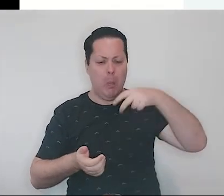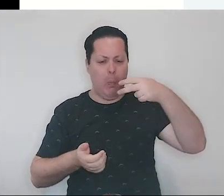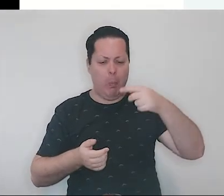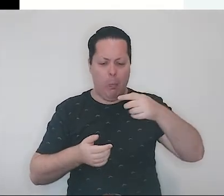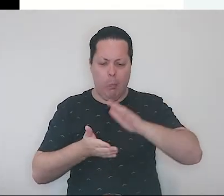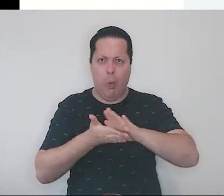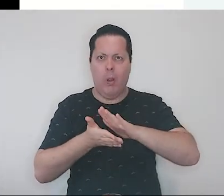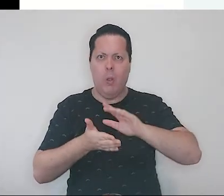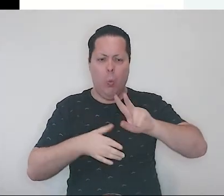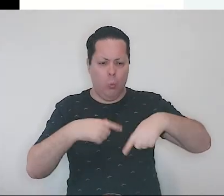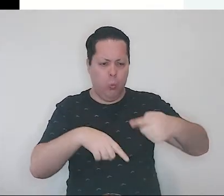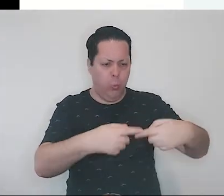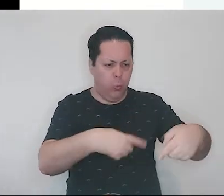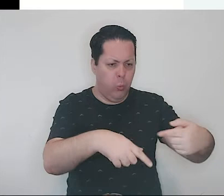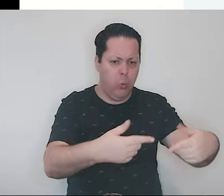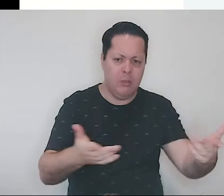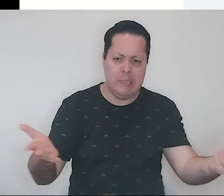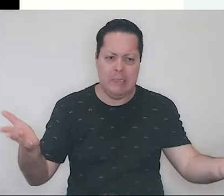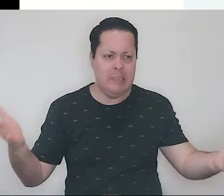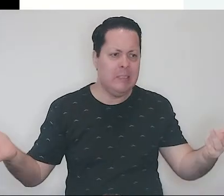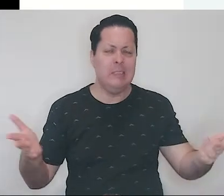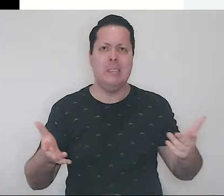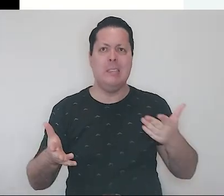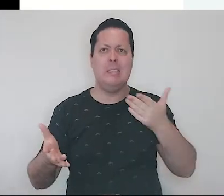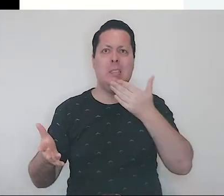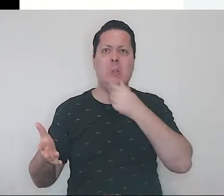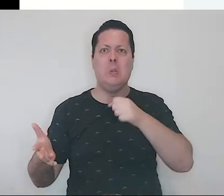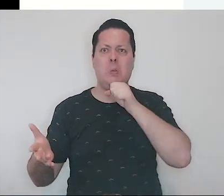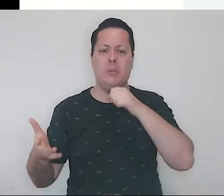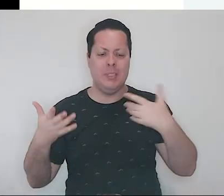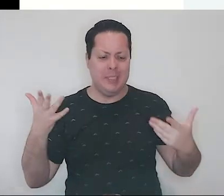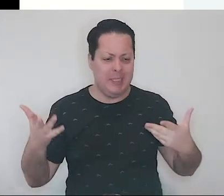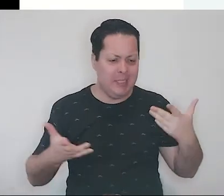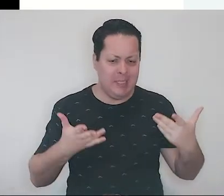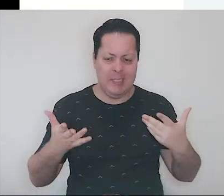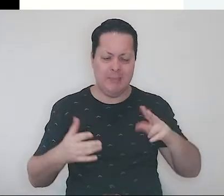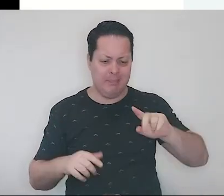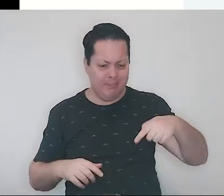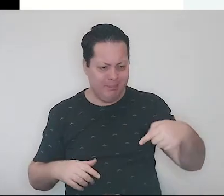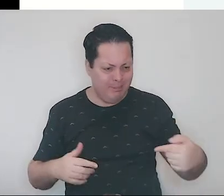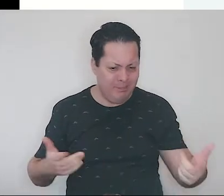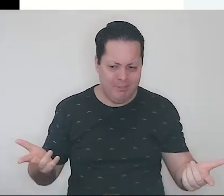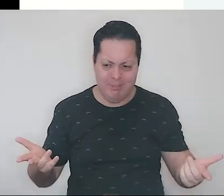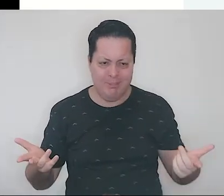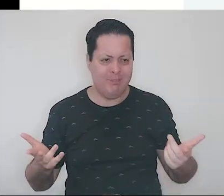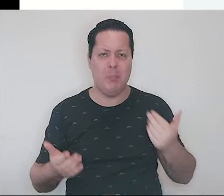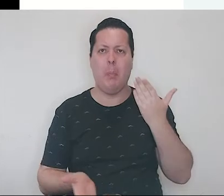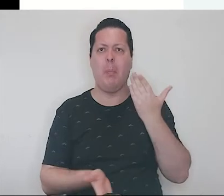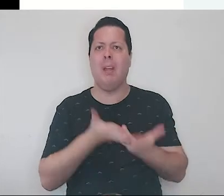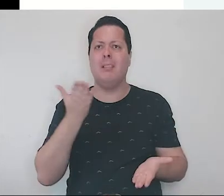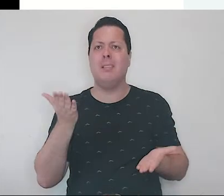bolinho de arroz escapou da mão do vovô e foi rolando morro abaixo.